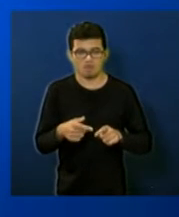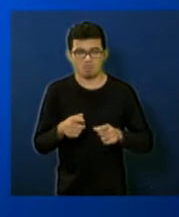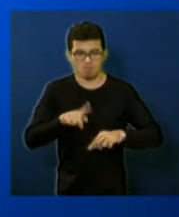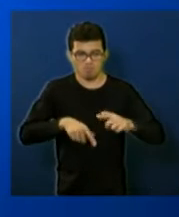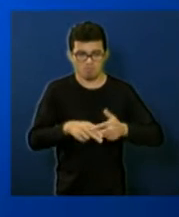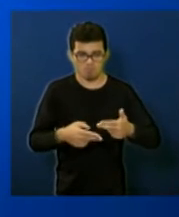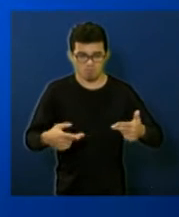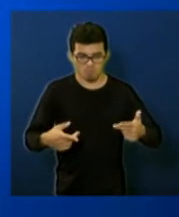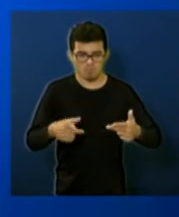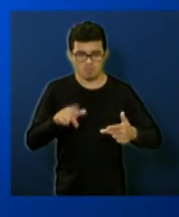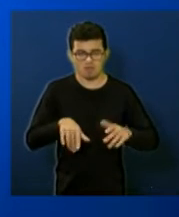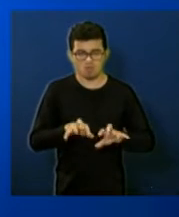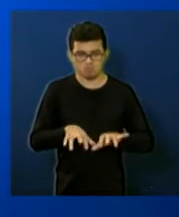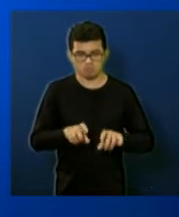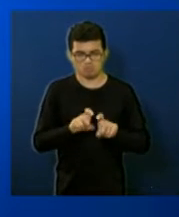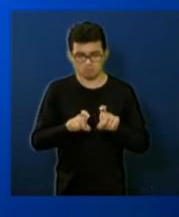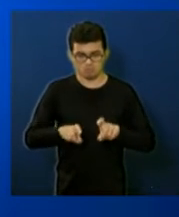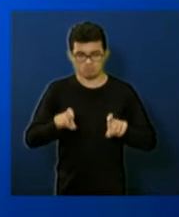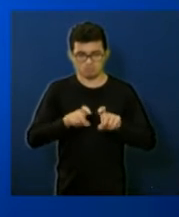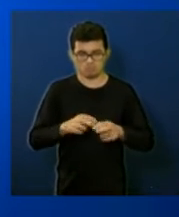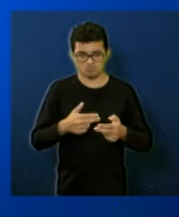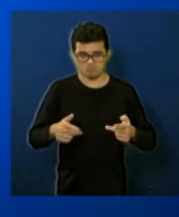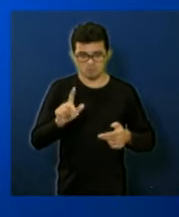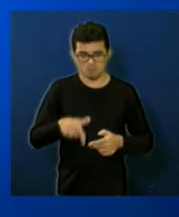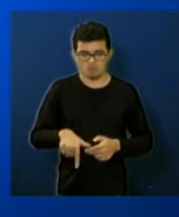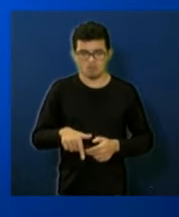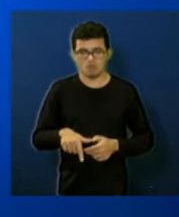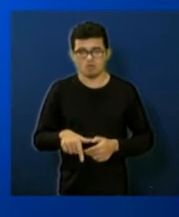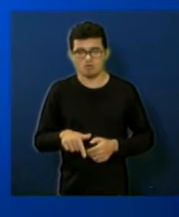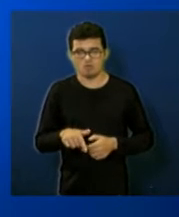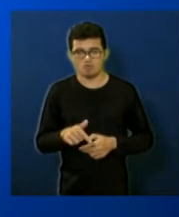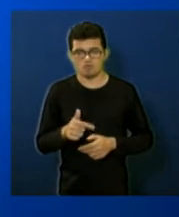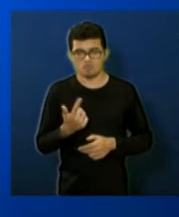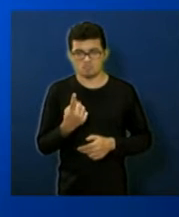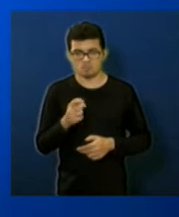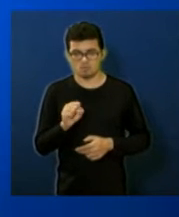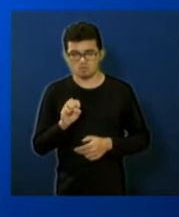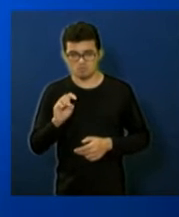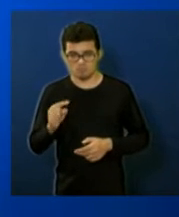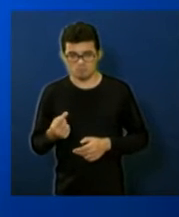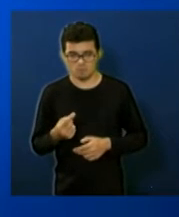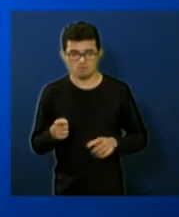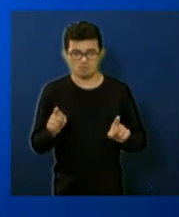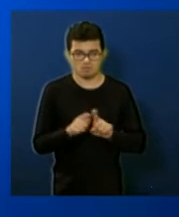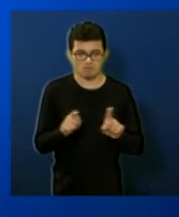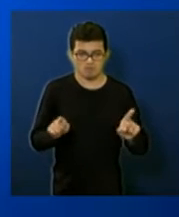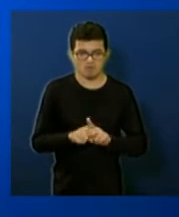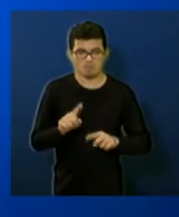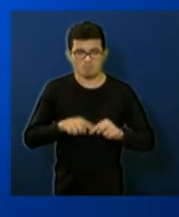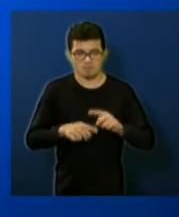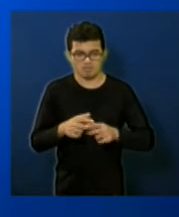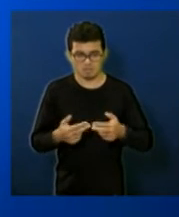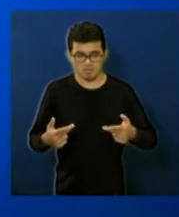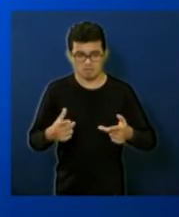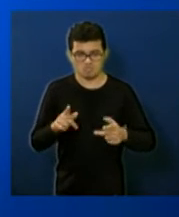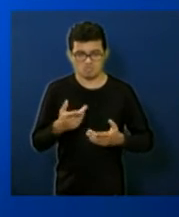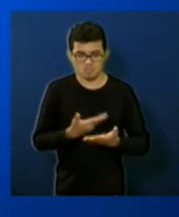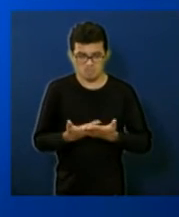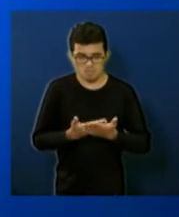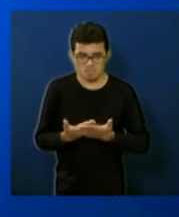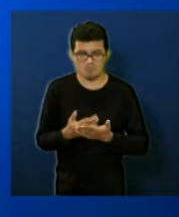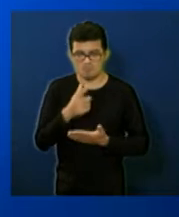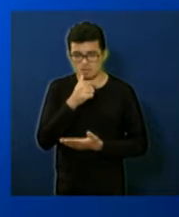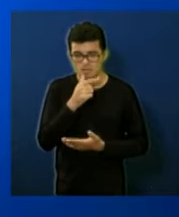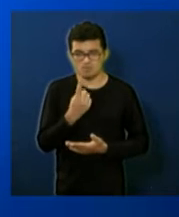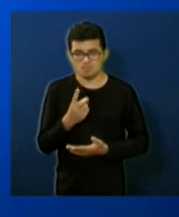mil computador basicamente não é só computador mas é basicamente computador materiais permanentes para tratamento de água de uma forma geral 150